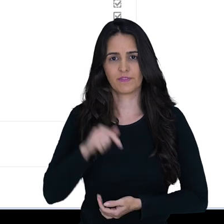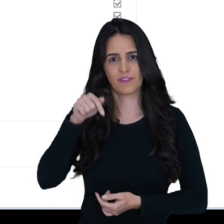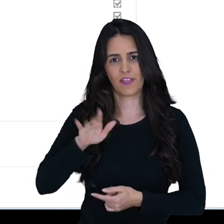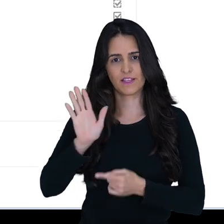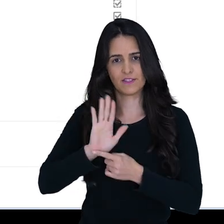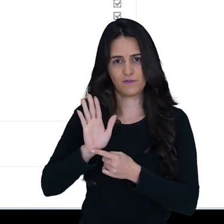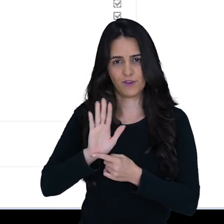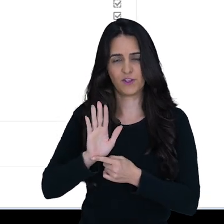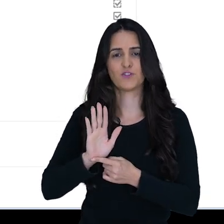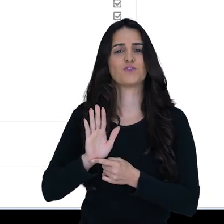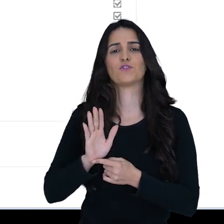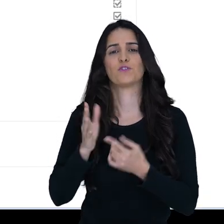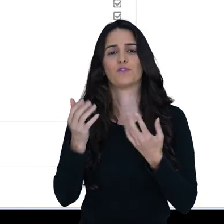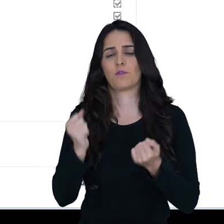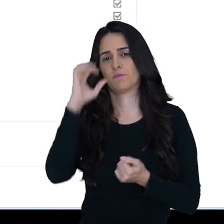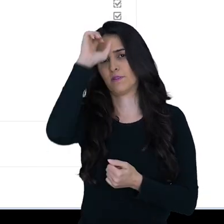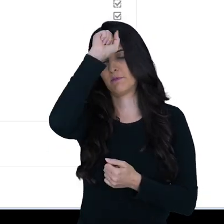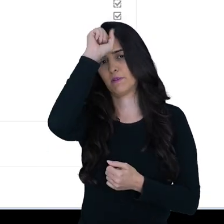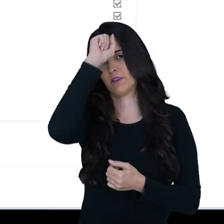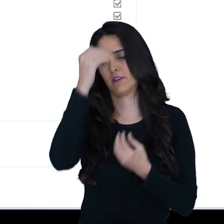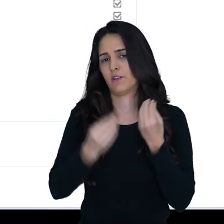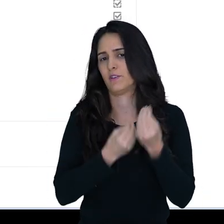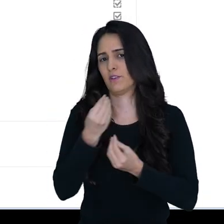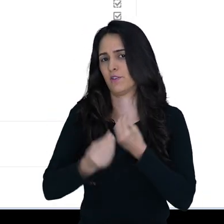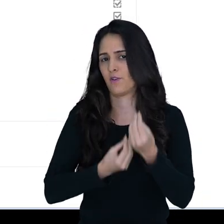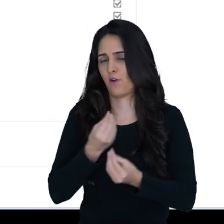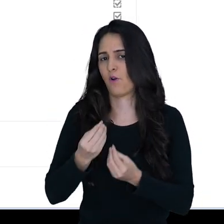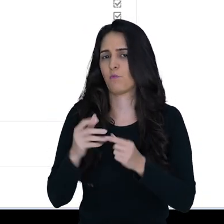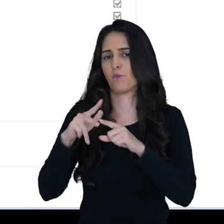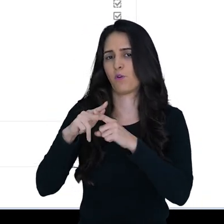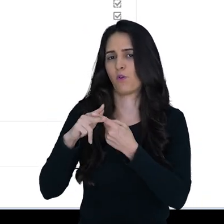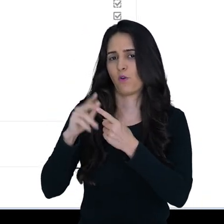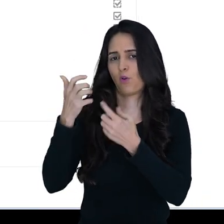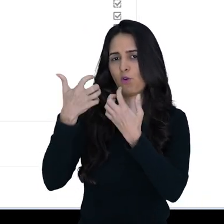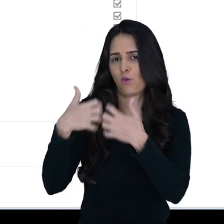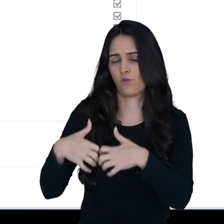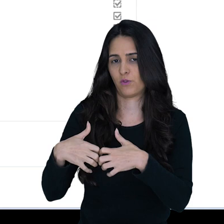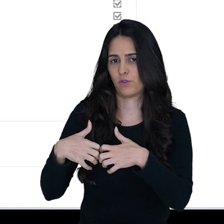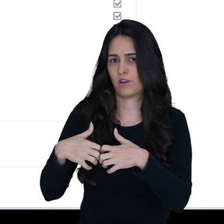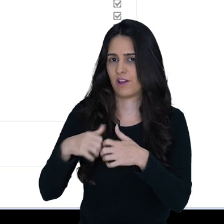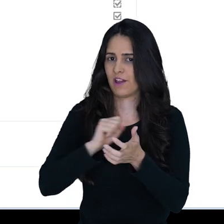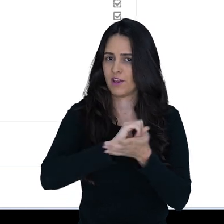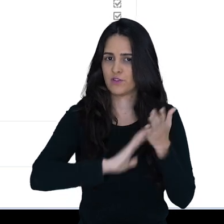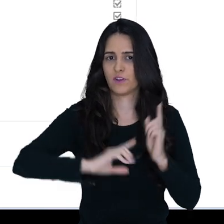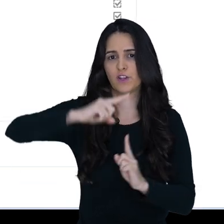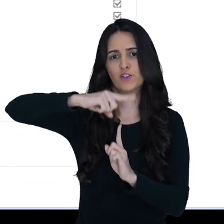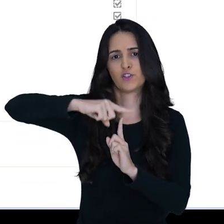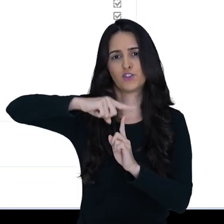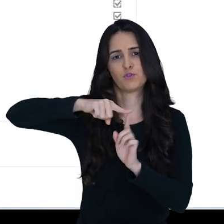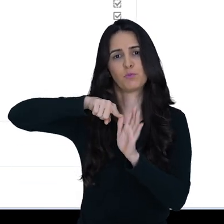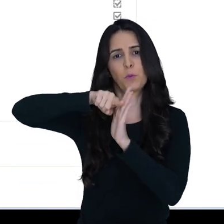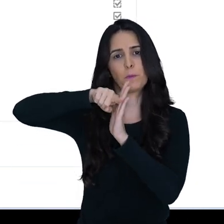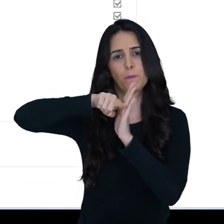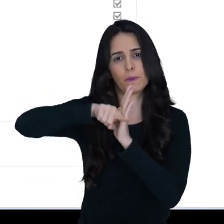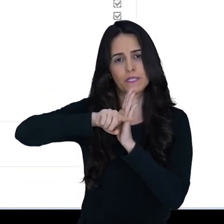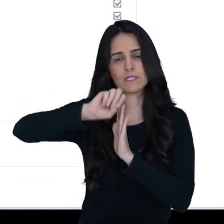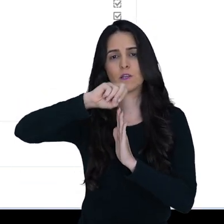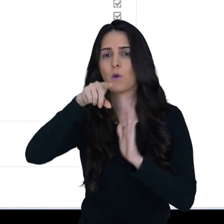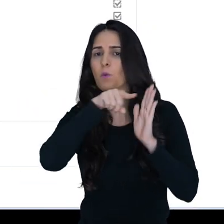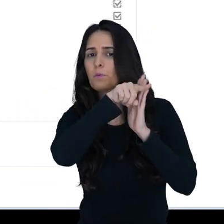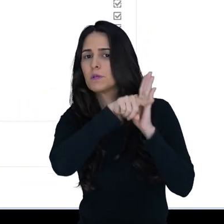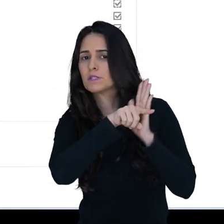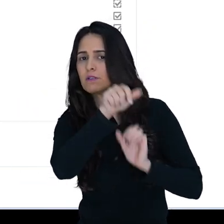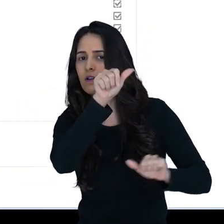Olá, neste vídeo tutorial vamos aprender a criar e configurar a atividade do tipo pesquisa ou